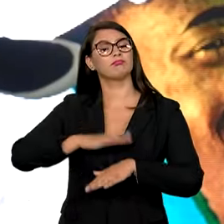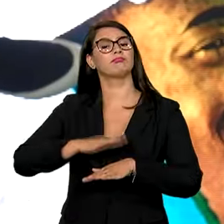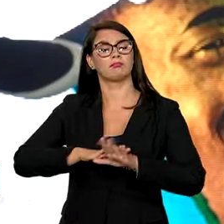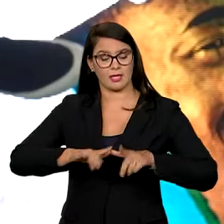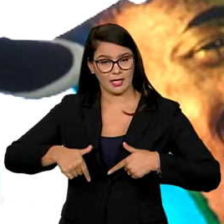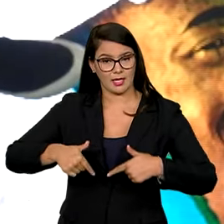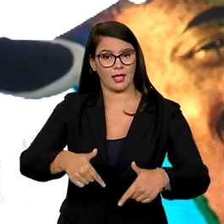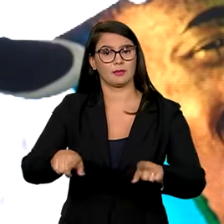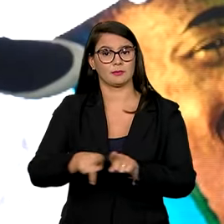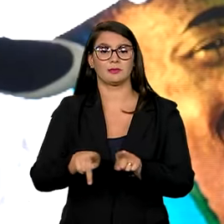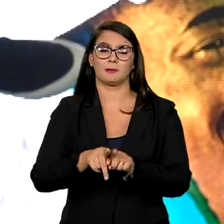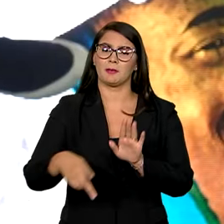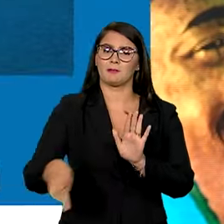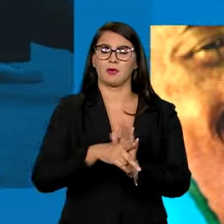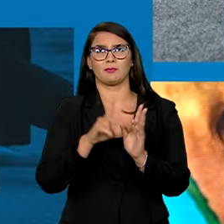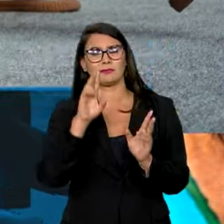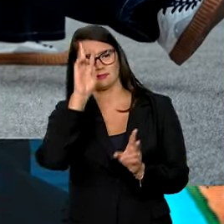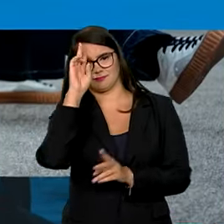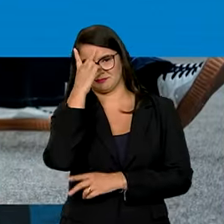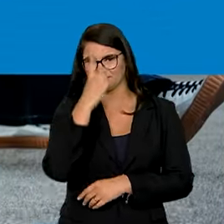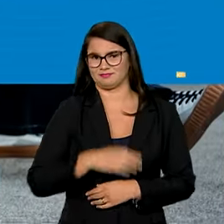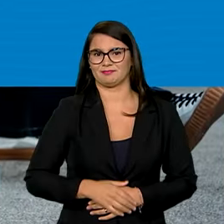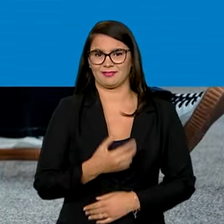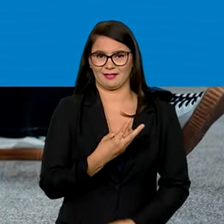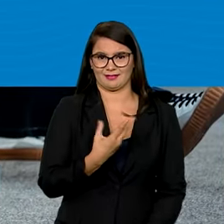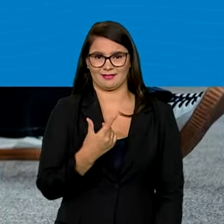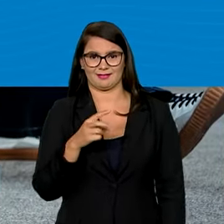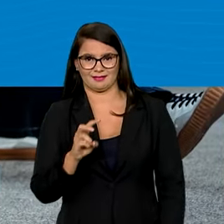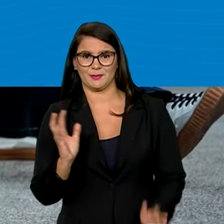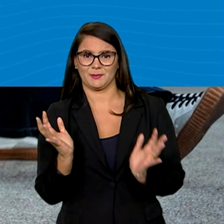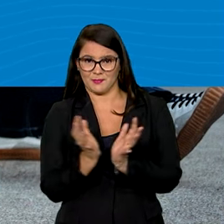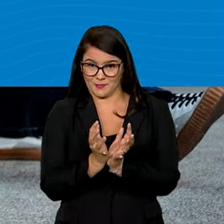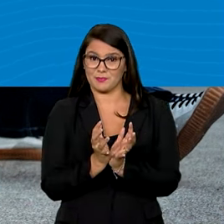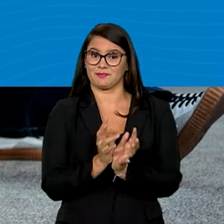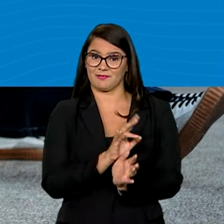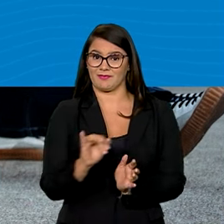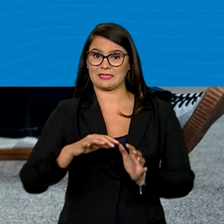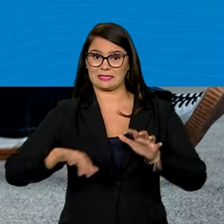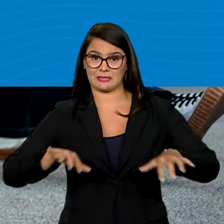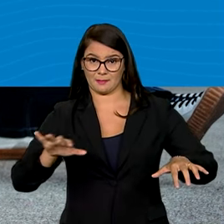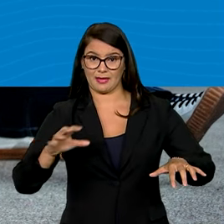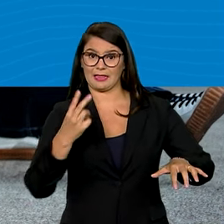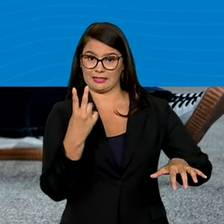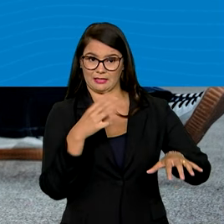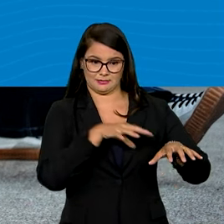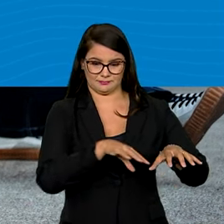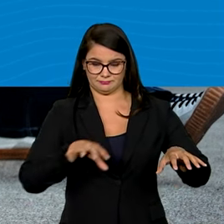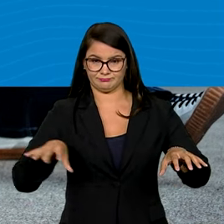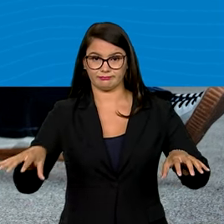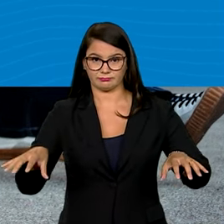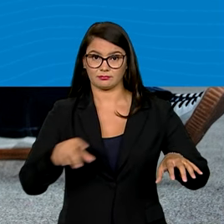encarando também as suas próprias contradições. As 325 iniciativas serão divididas em 3 categorias.